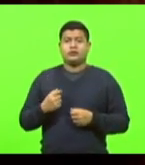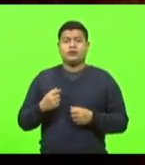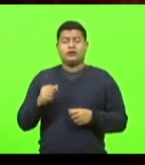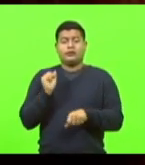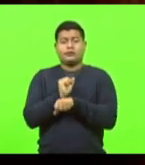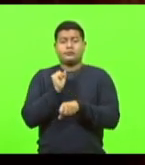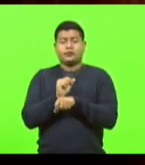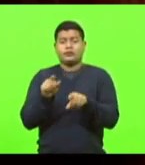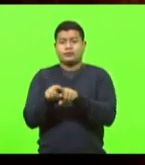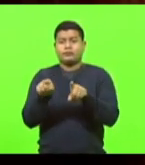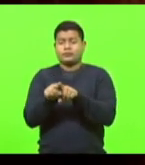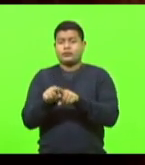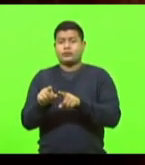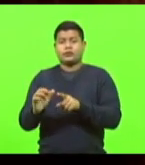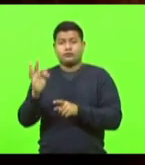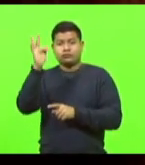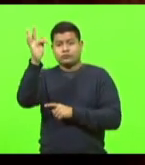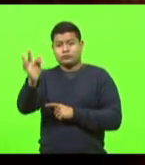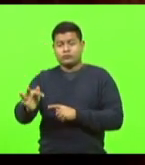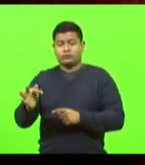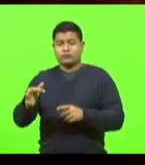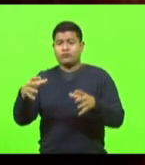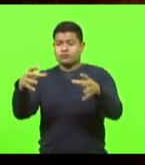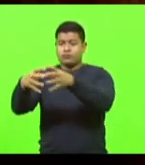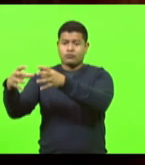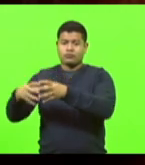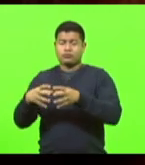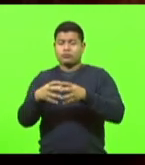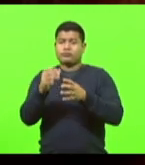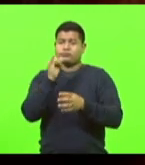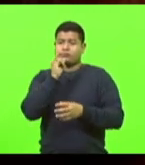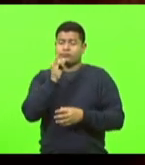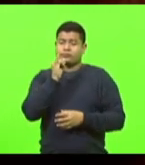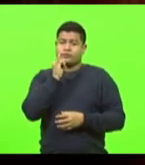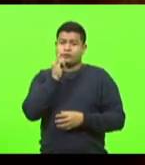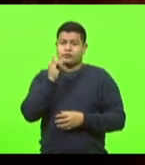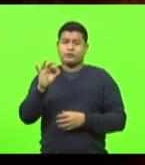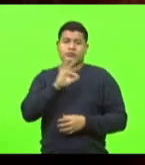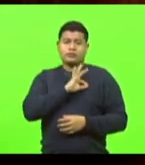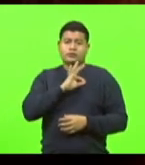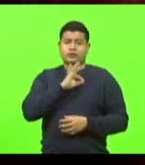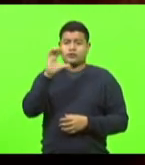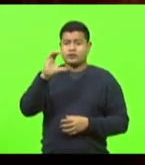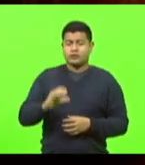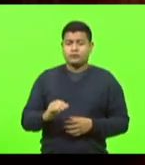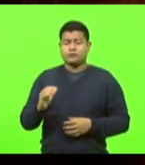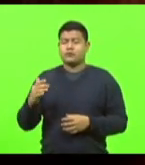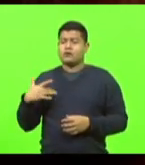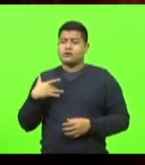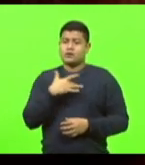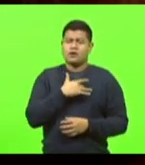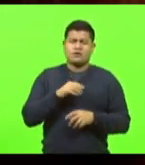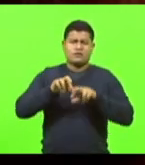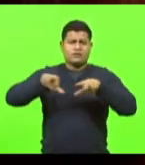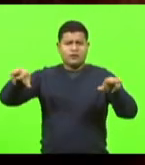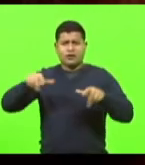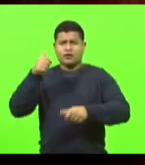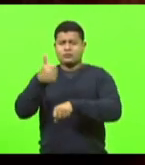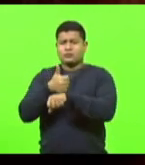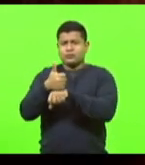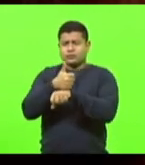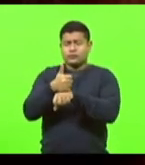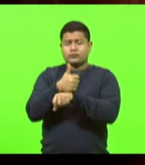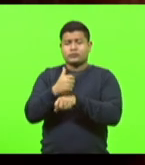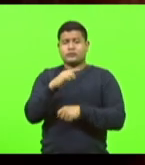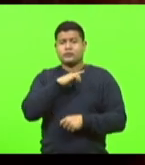principalmente da Polícia Civil e da Saúde e também as demais carreiras aí, sejam logo